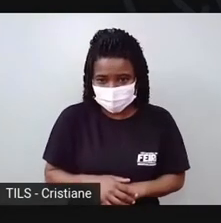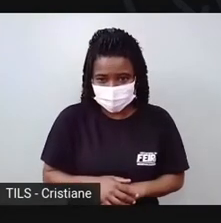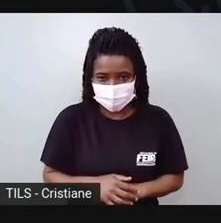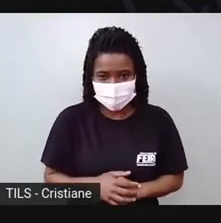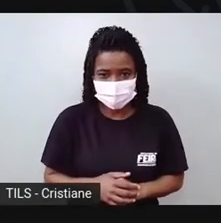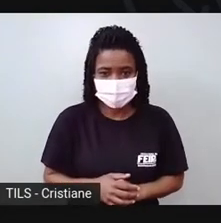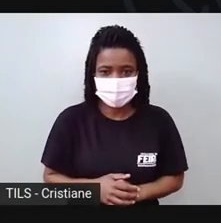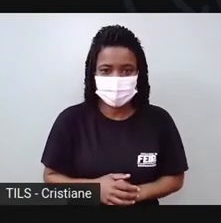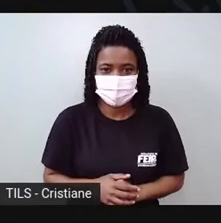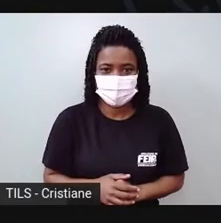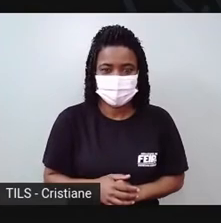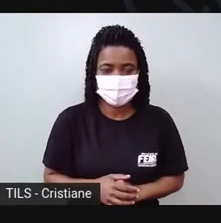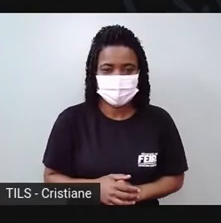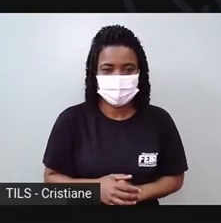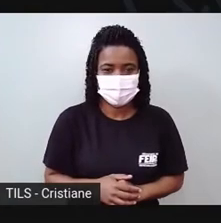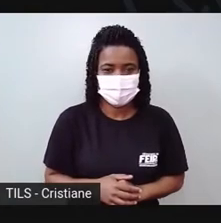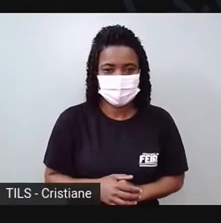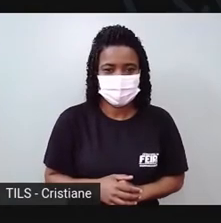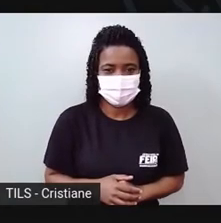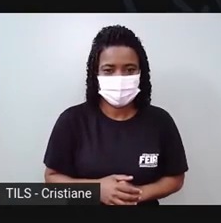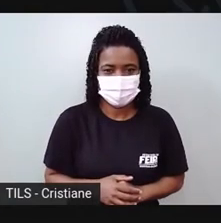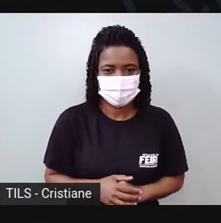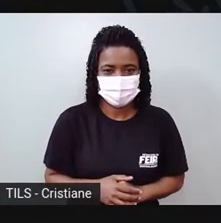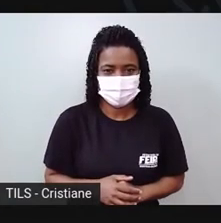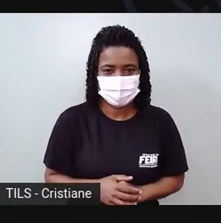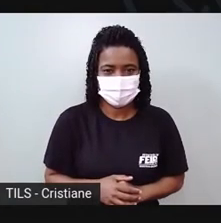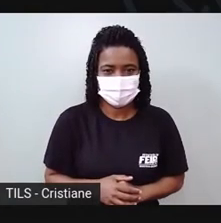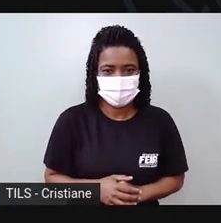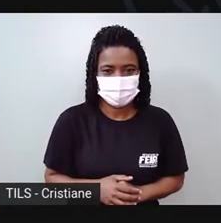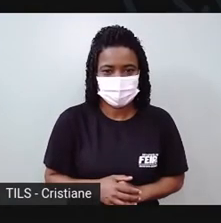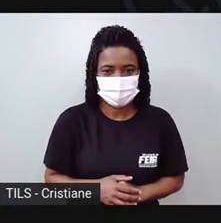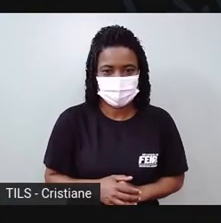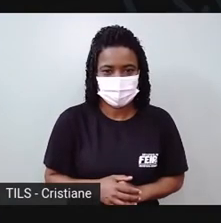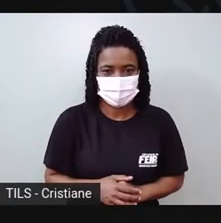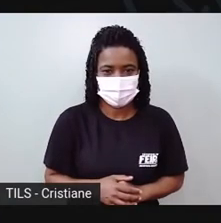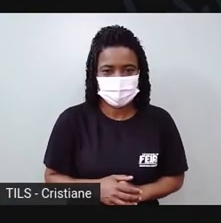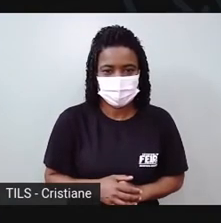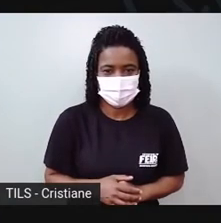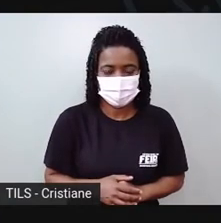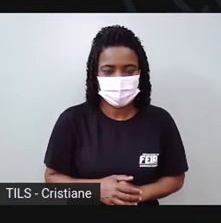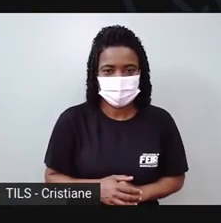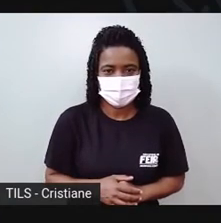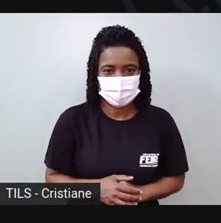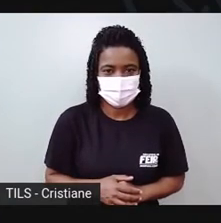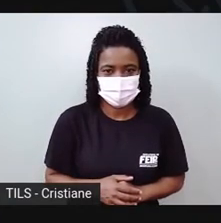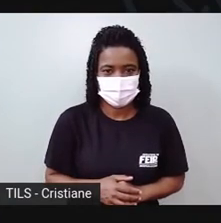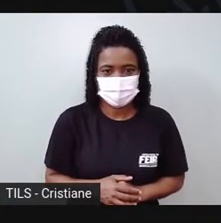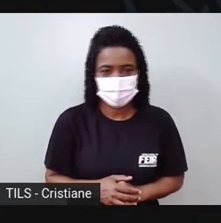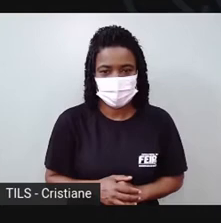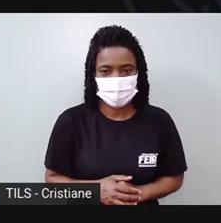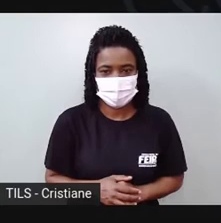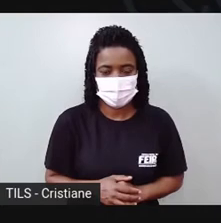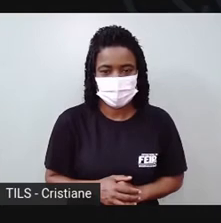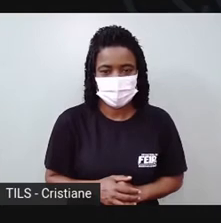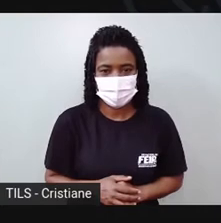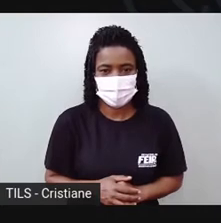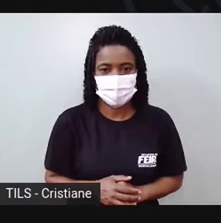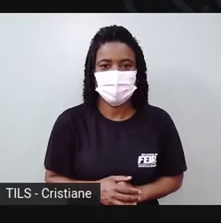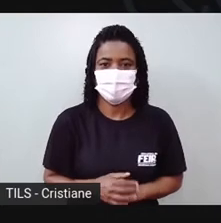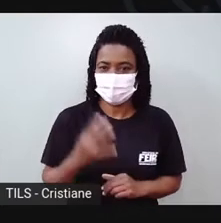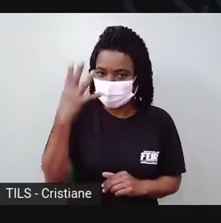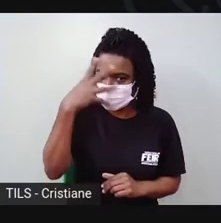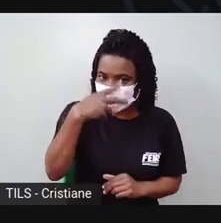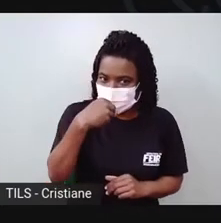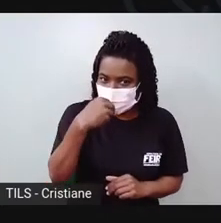Boquinha. e a boquinha dele. Como é que a gente vai fazer? Cá embaixo. Tá bonitinho?